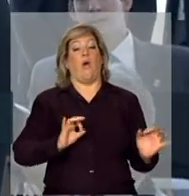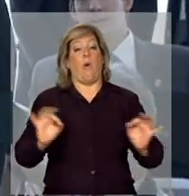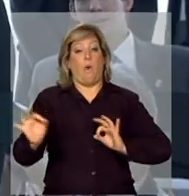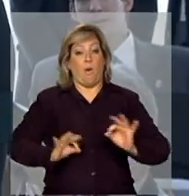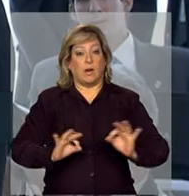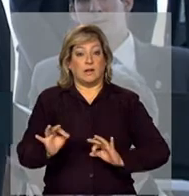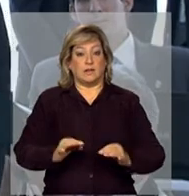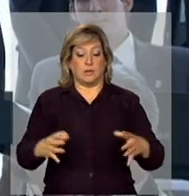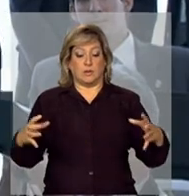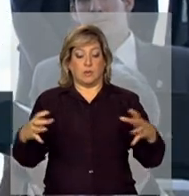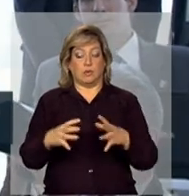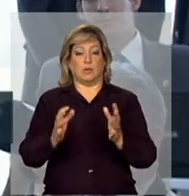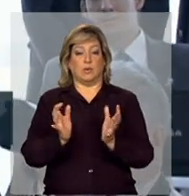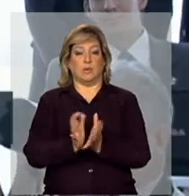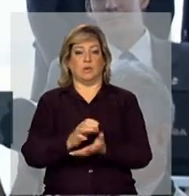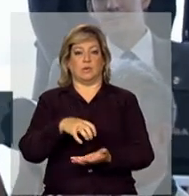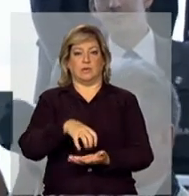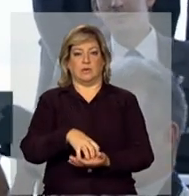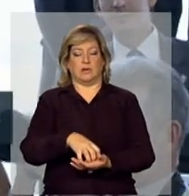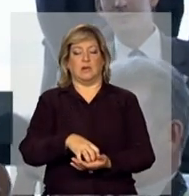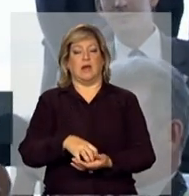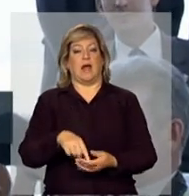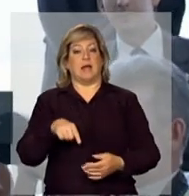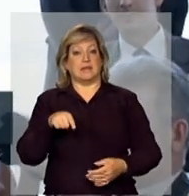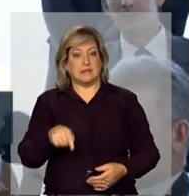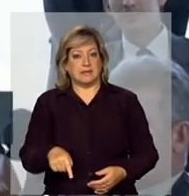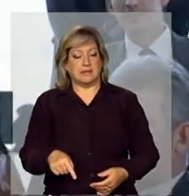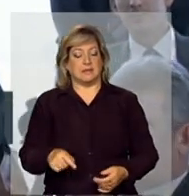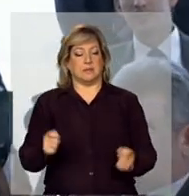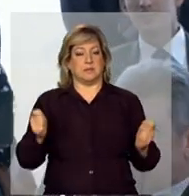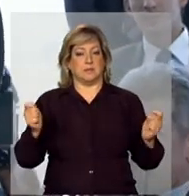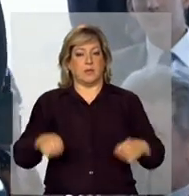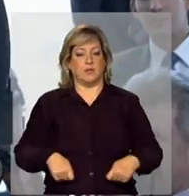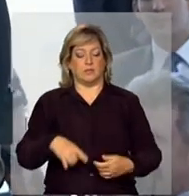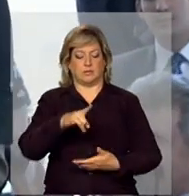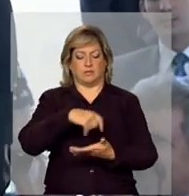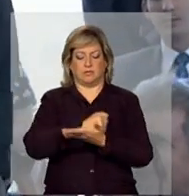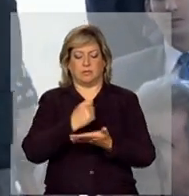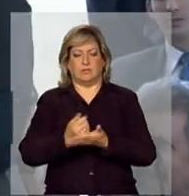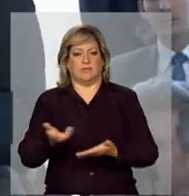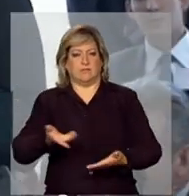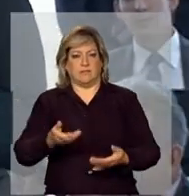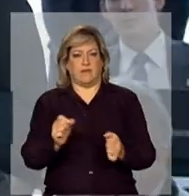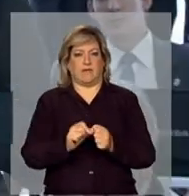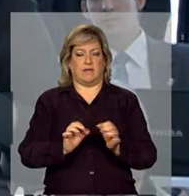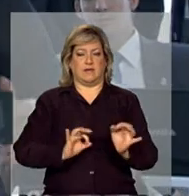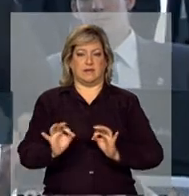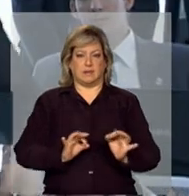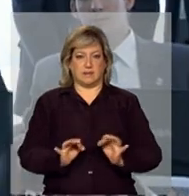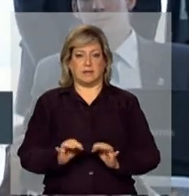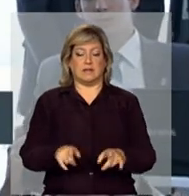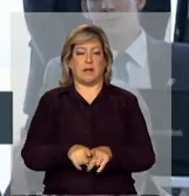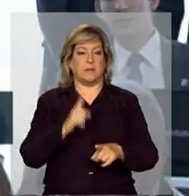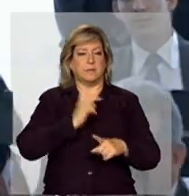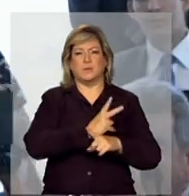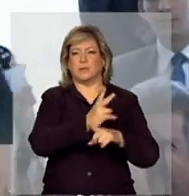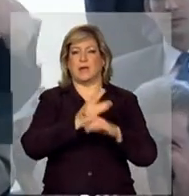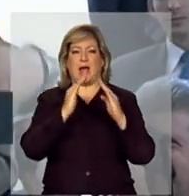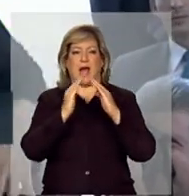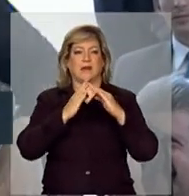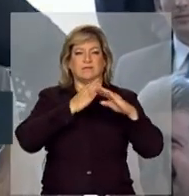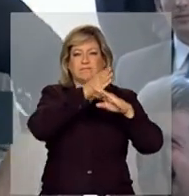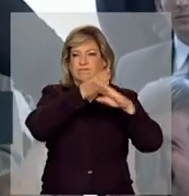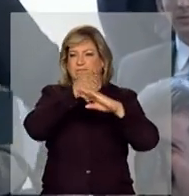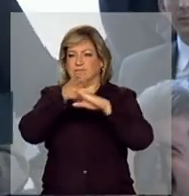mutirões conjuntos e, com isso, potencializar tanto as ações de documentação quanto as nossas ações de busca ativa. Então,